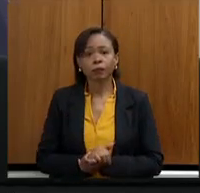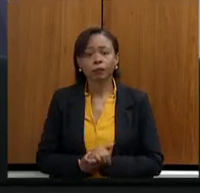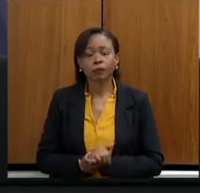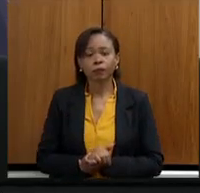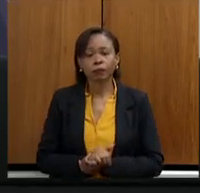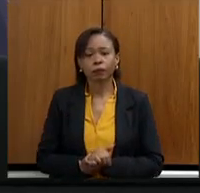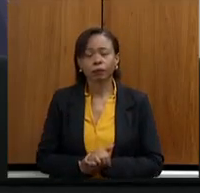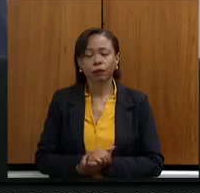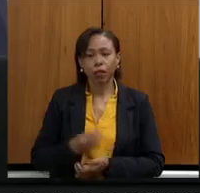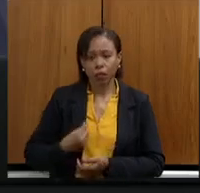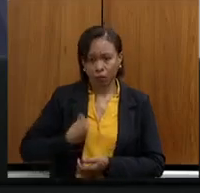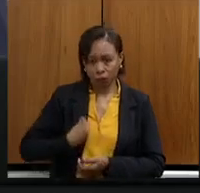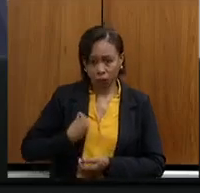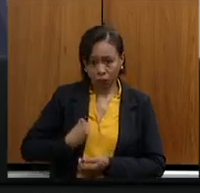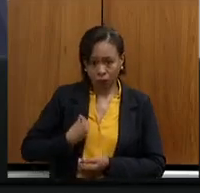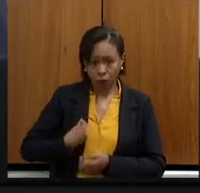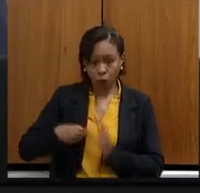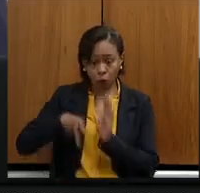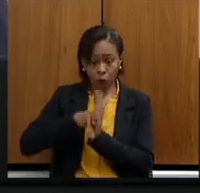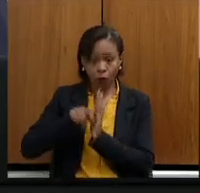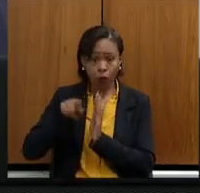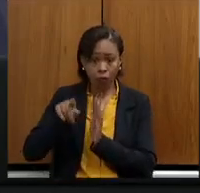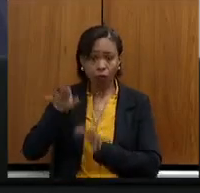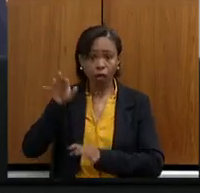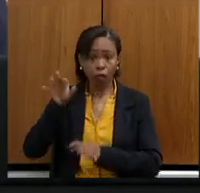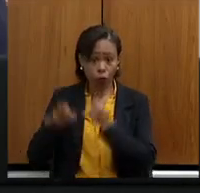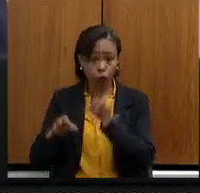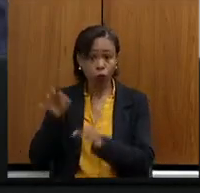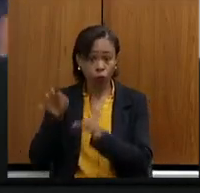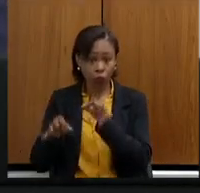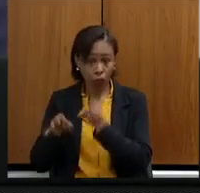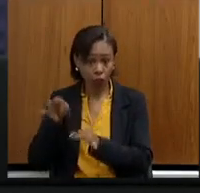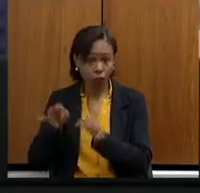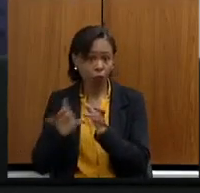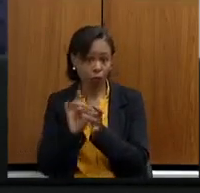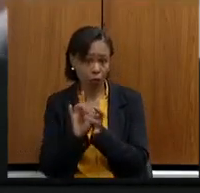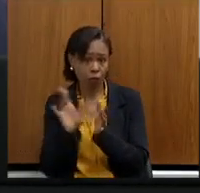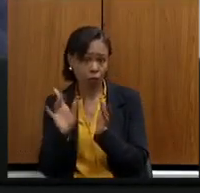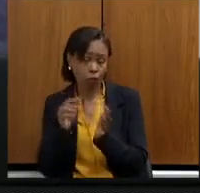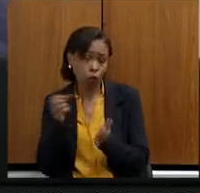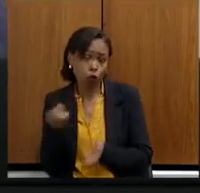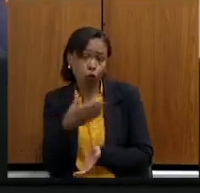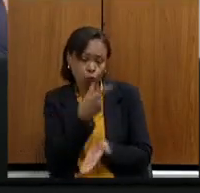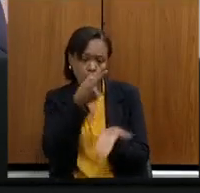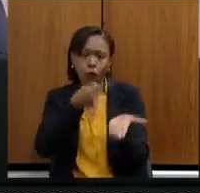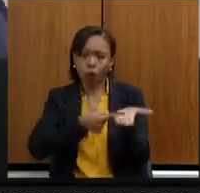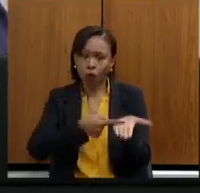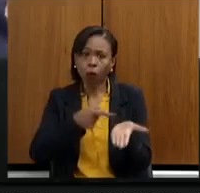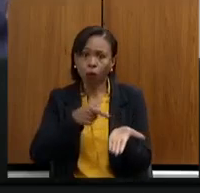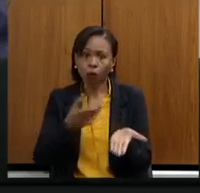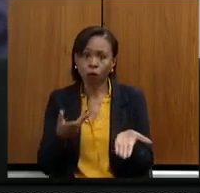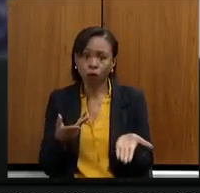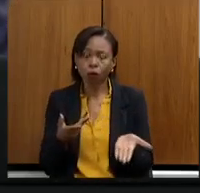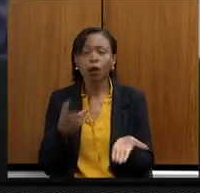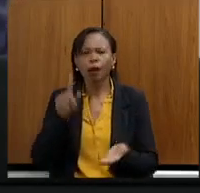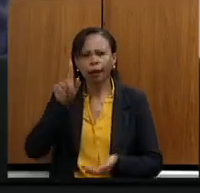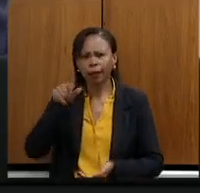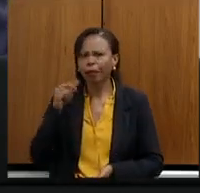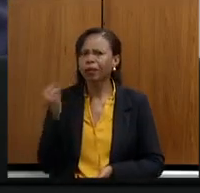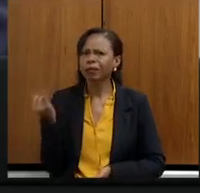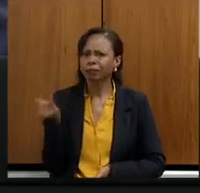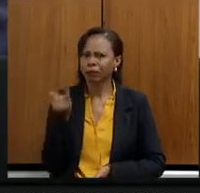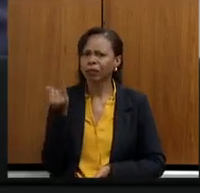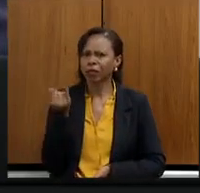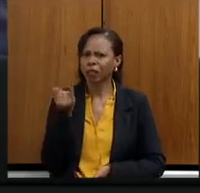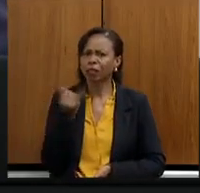participação da justiça na colocação desse acordo, desse novo acordo, acho que é de extrema importância e tem sido